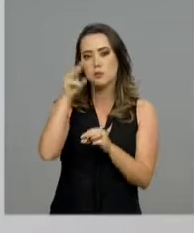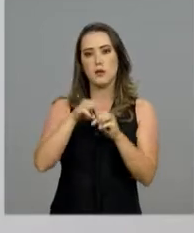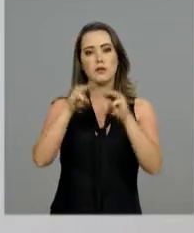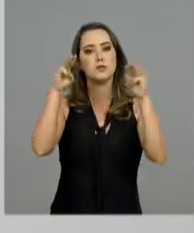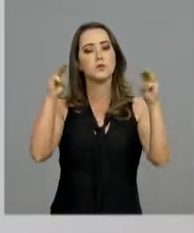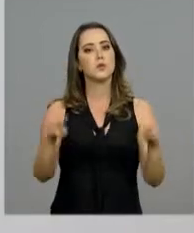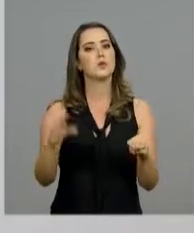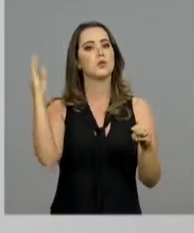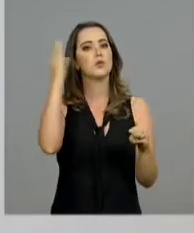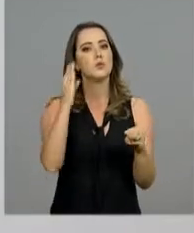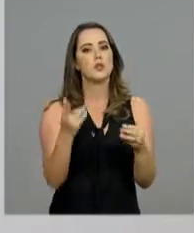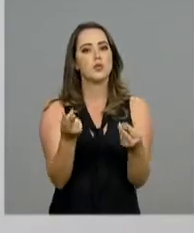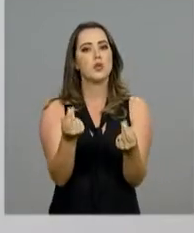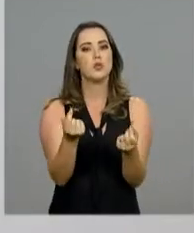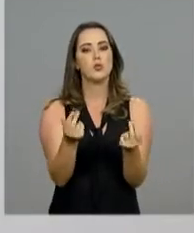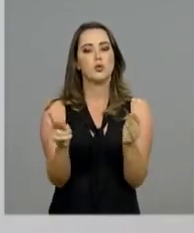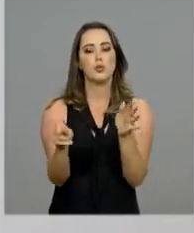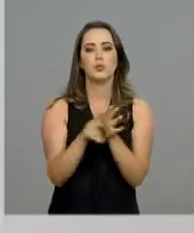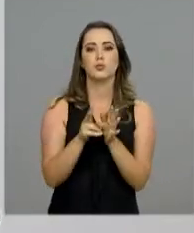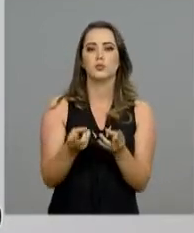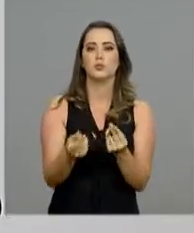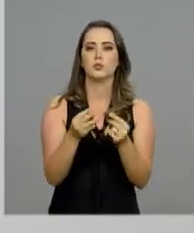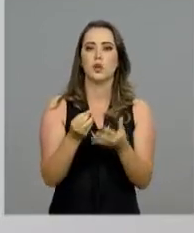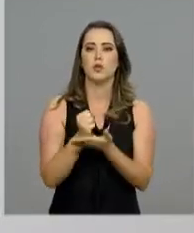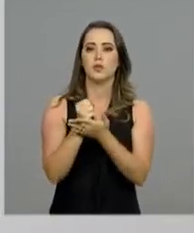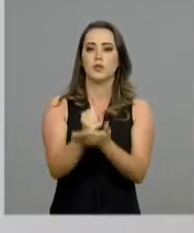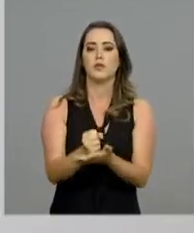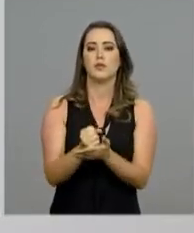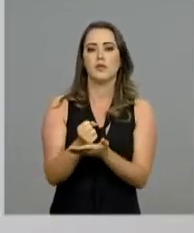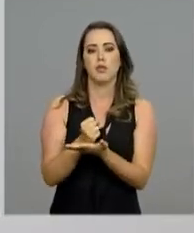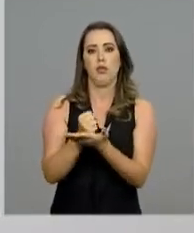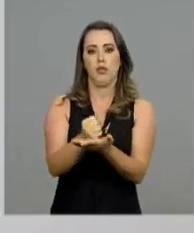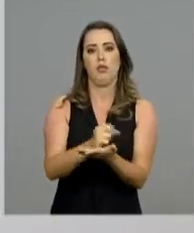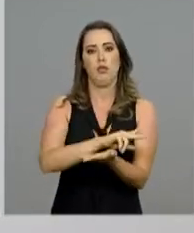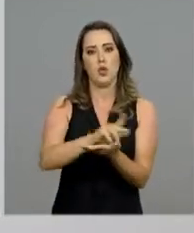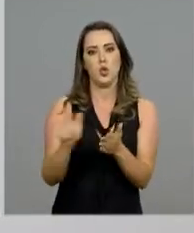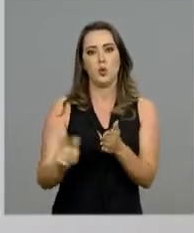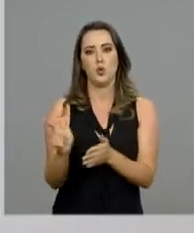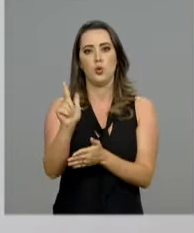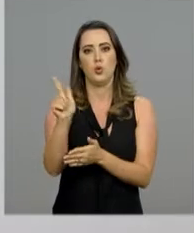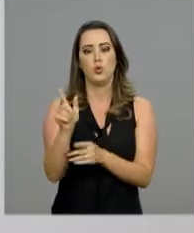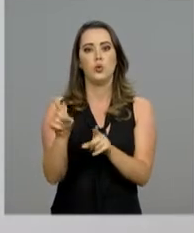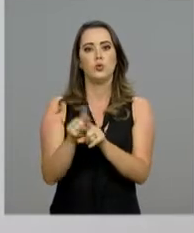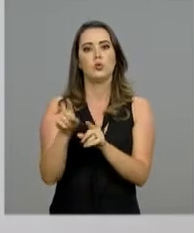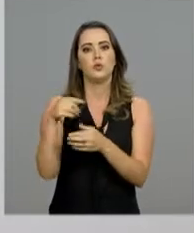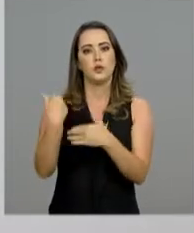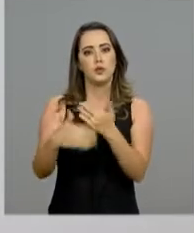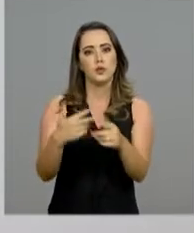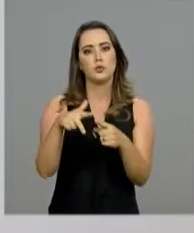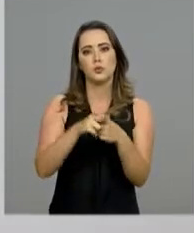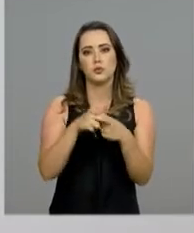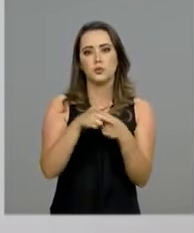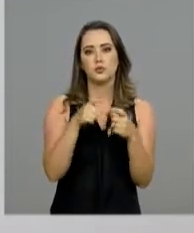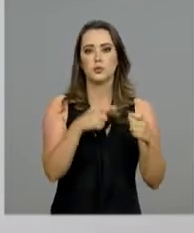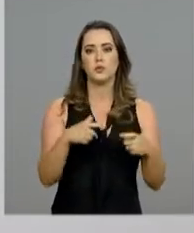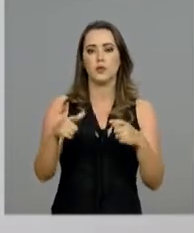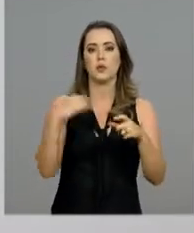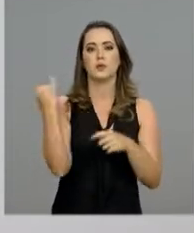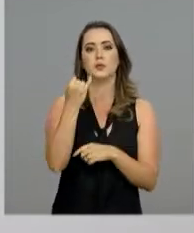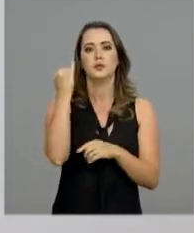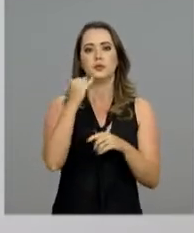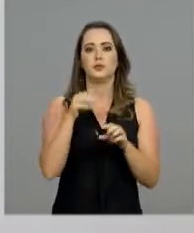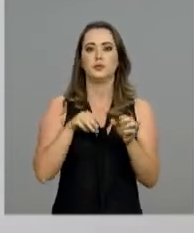país. O valor dos fundos vai vir de doações e o lucro vai garantir a manutenção desses locais tão importantes para a